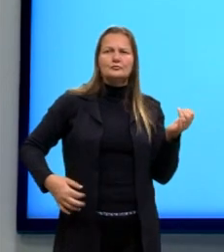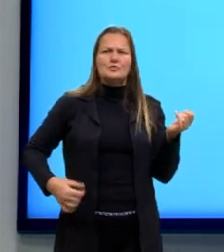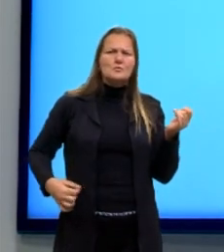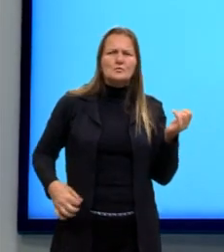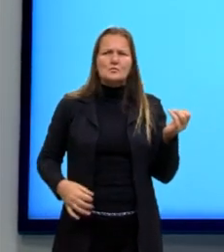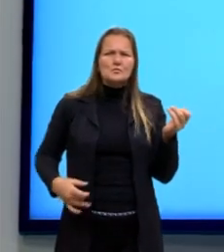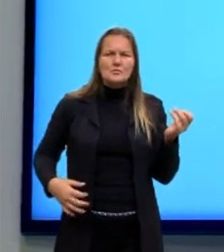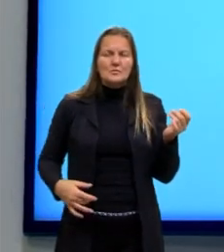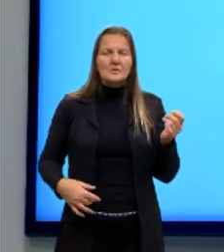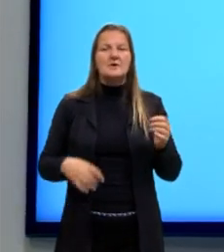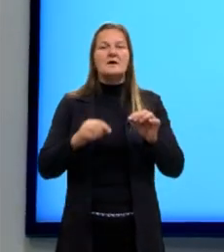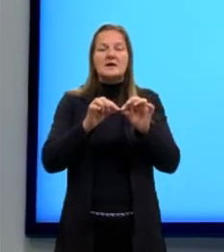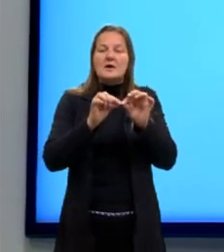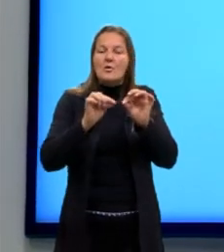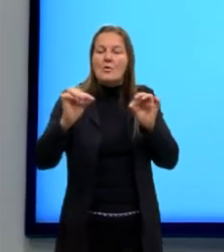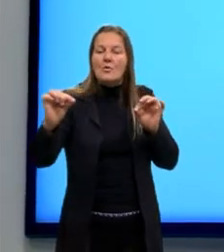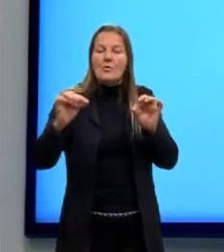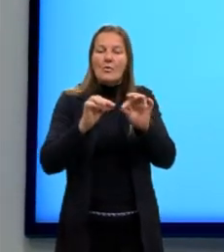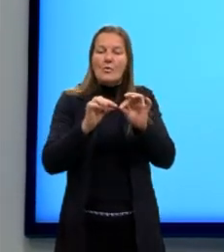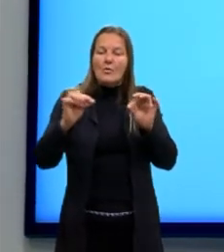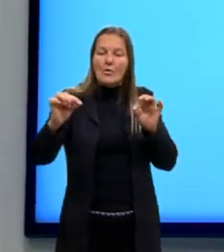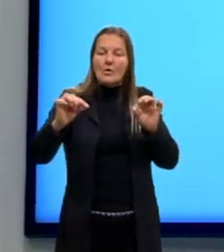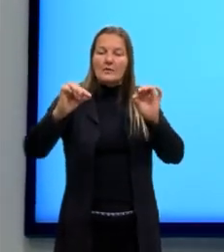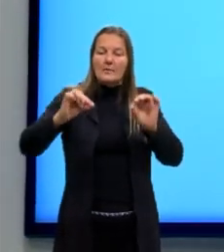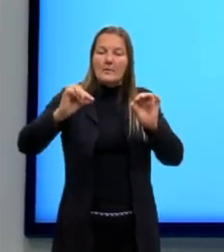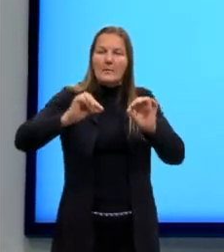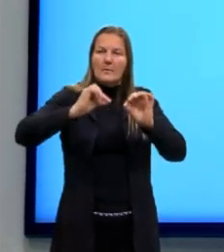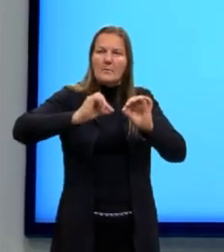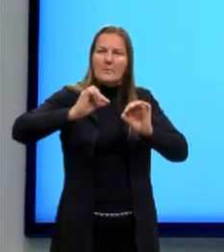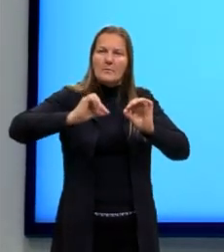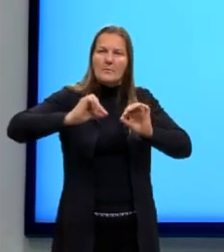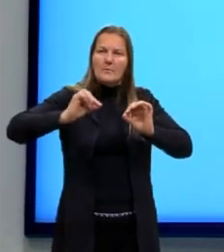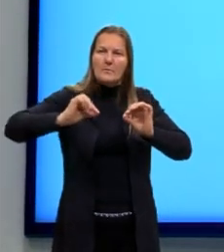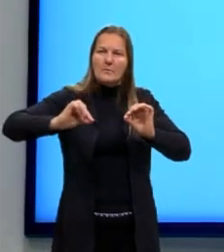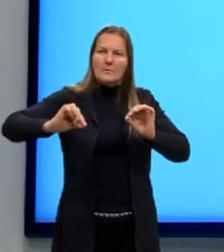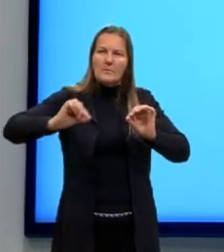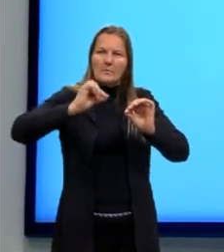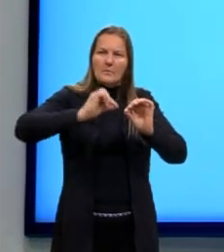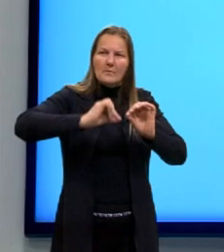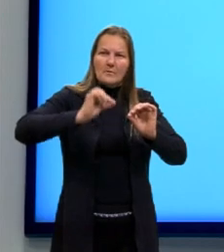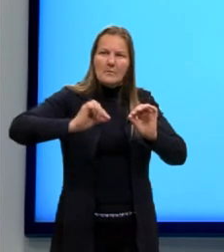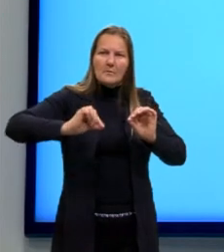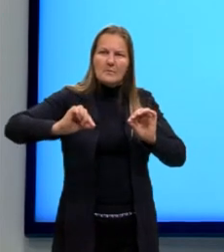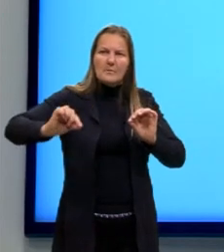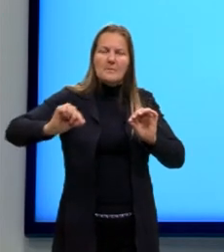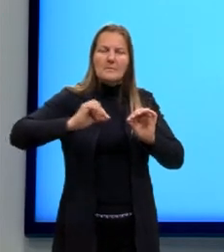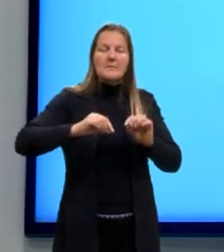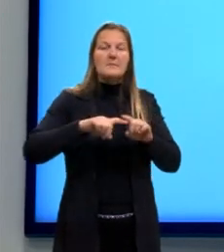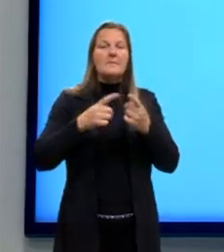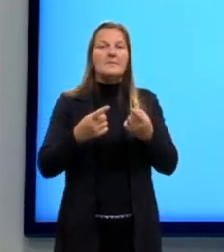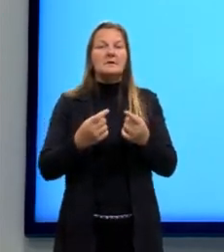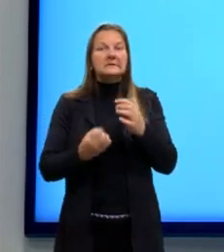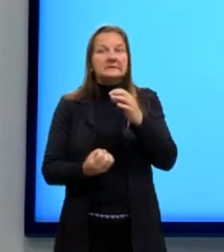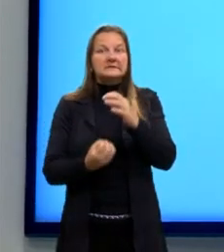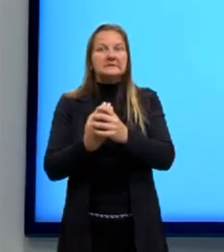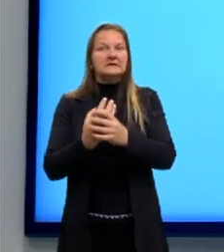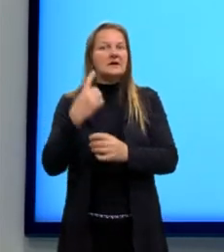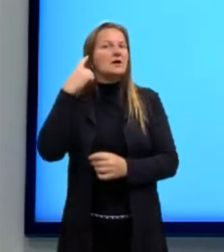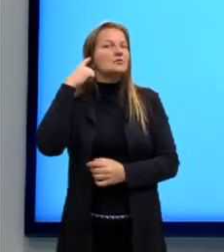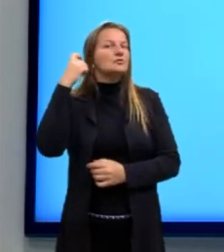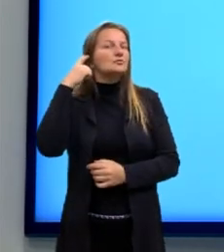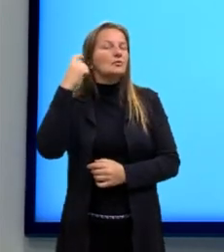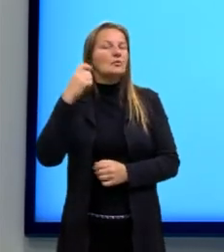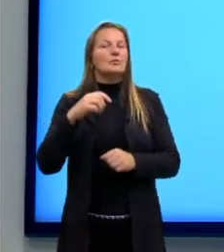a gente precisa das cordas aqui para gerar esse som, né? Mas tem outra coisa importante